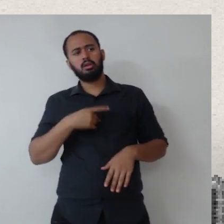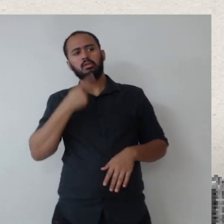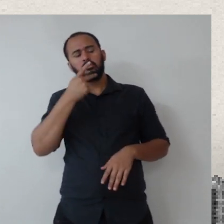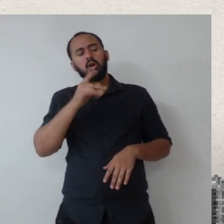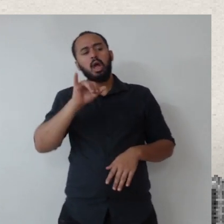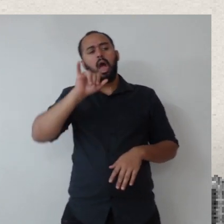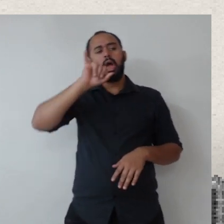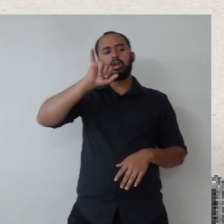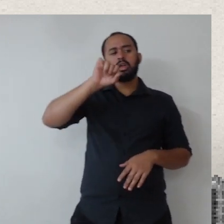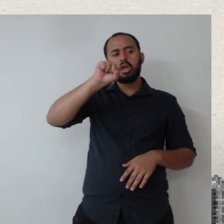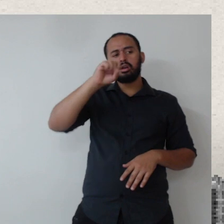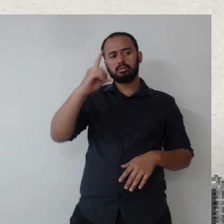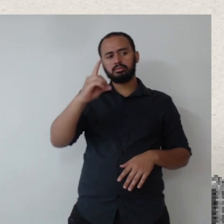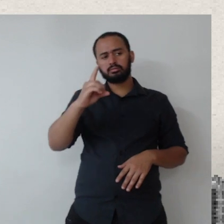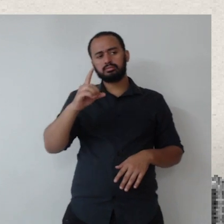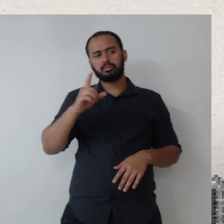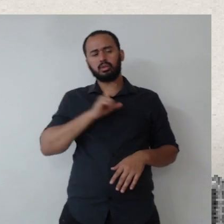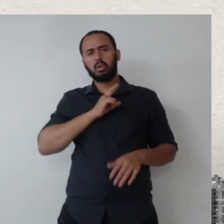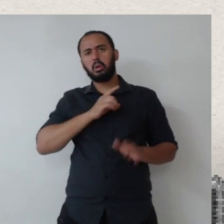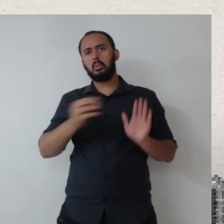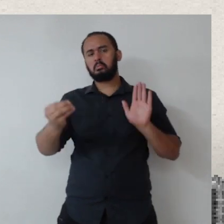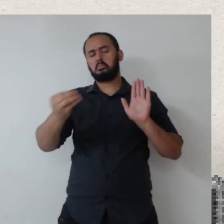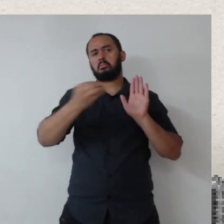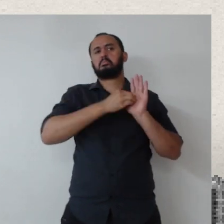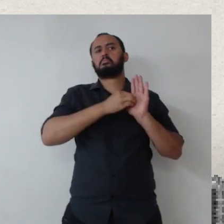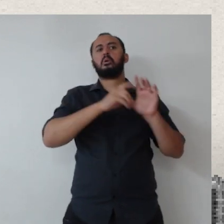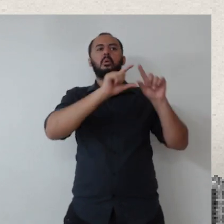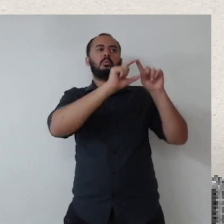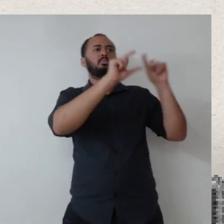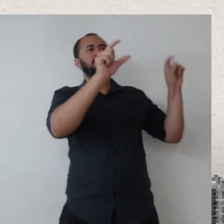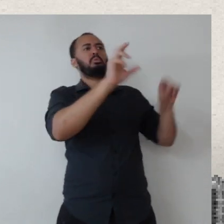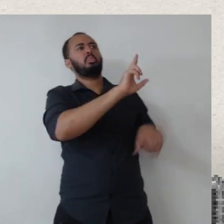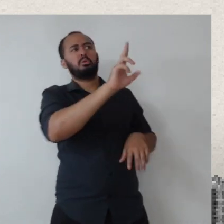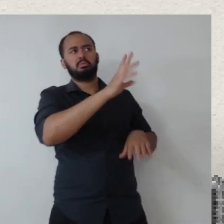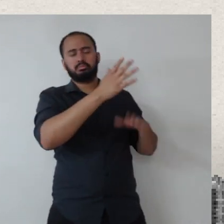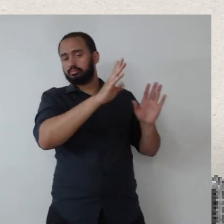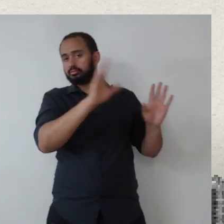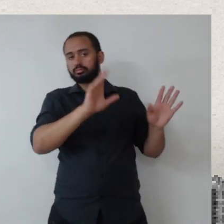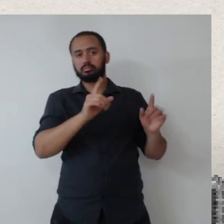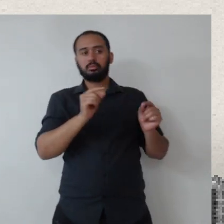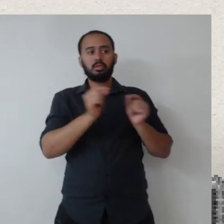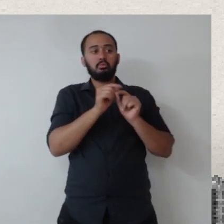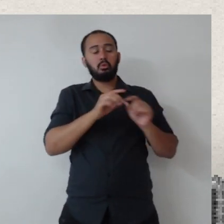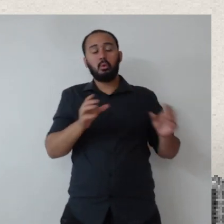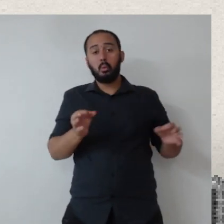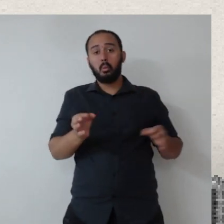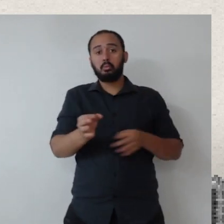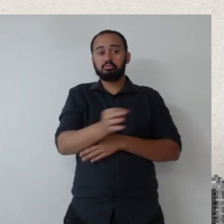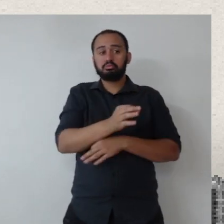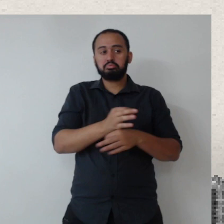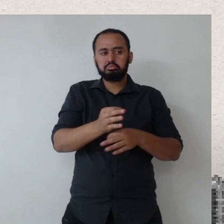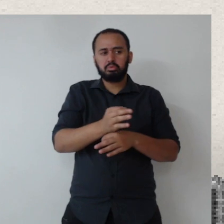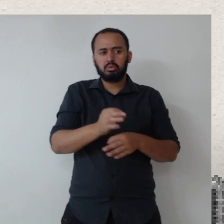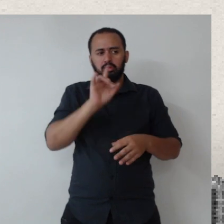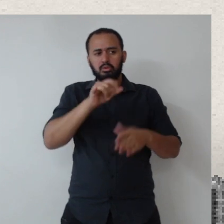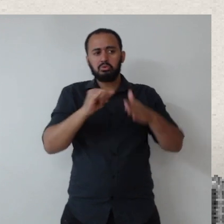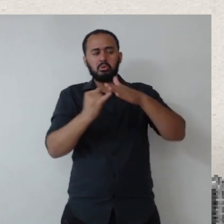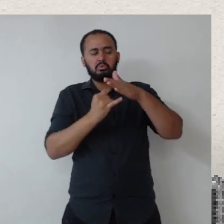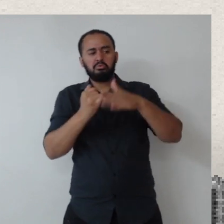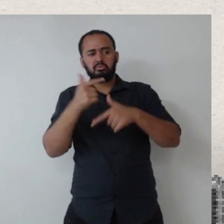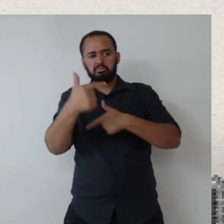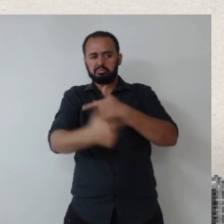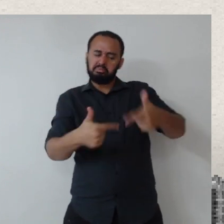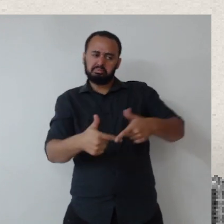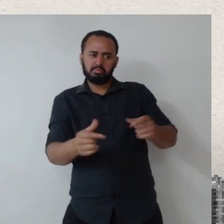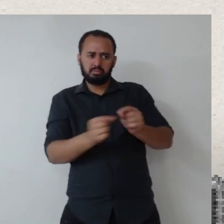falar em ESG é o que eu disse, a gente está muito apegado ao rótulo, mas aí você tem um conjunto de instituições fazendo coisas muito bacanas relacionadas ao